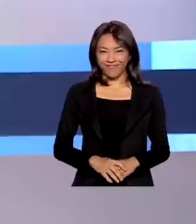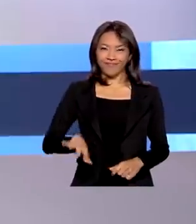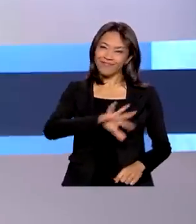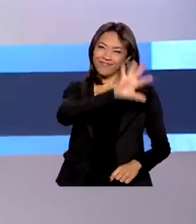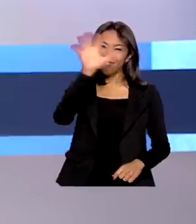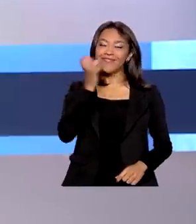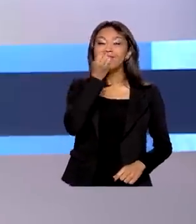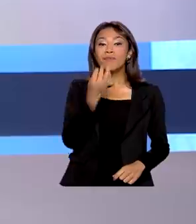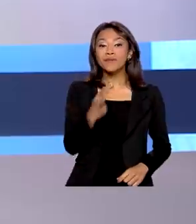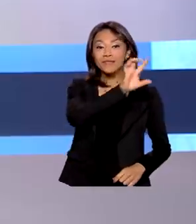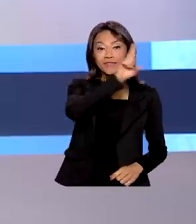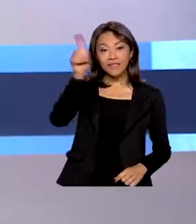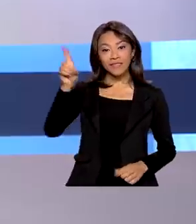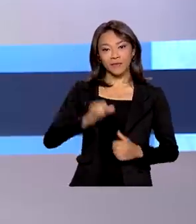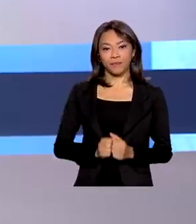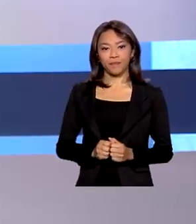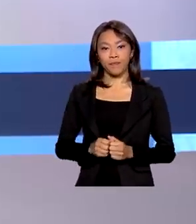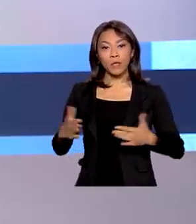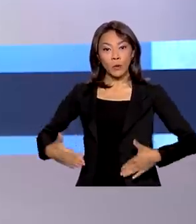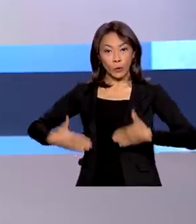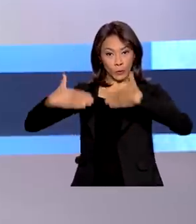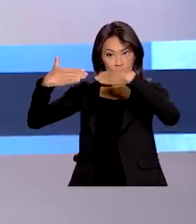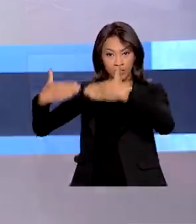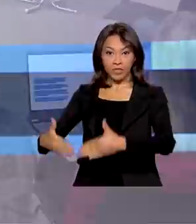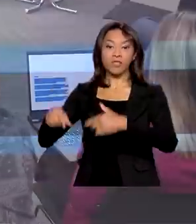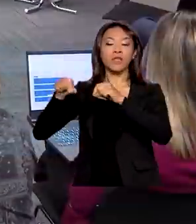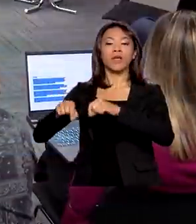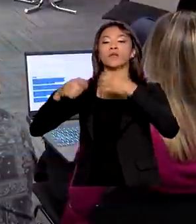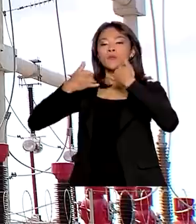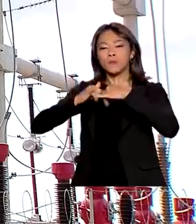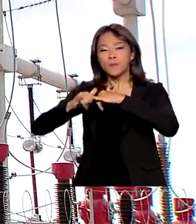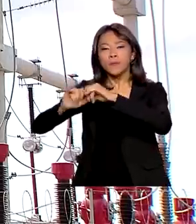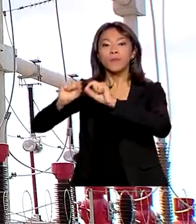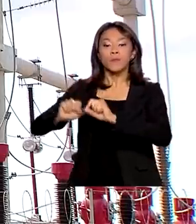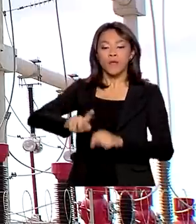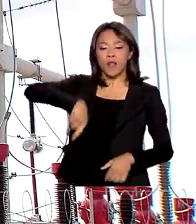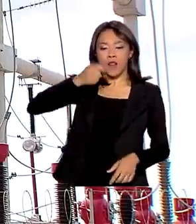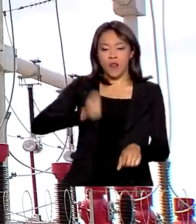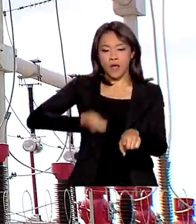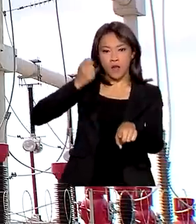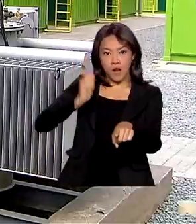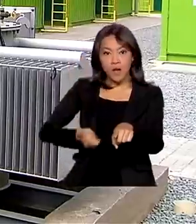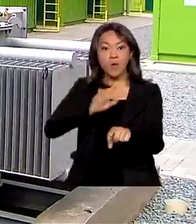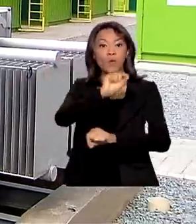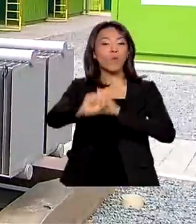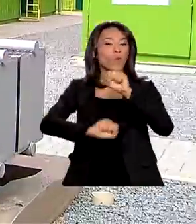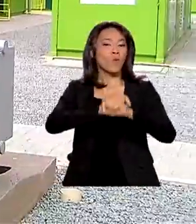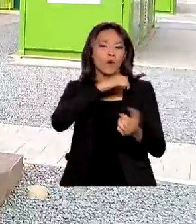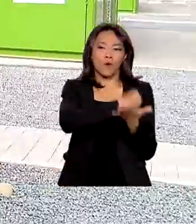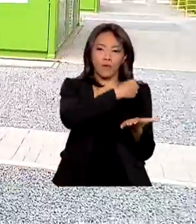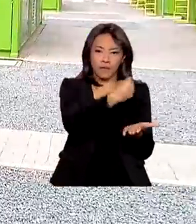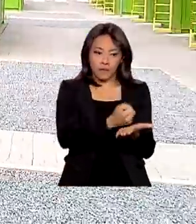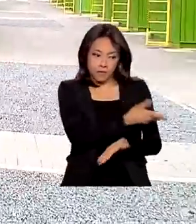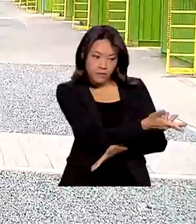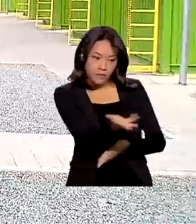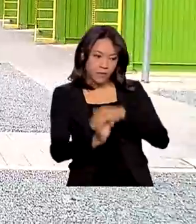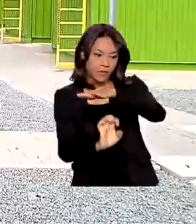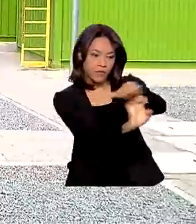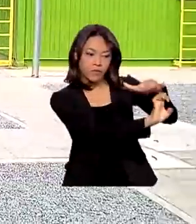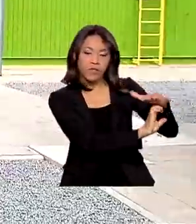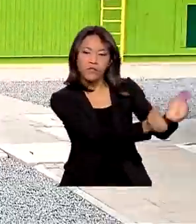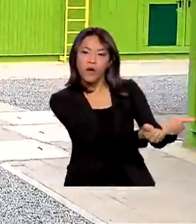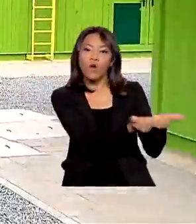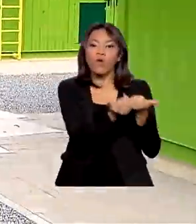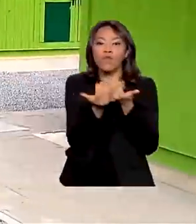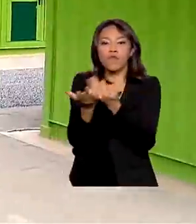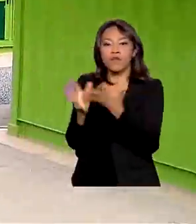Olá, bom dia! Ministério de Minas e Energia realiza leilão inédito para a contratação de empresas que vão oferecer